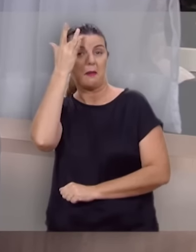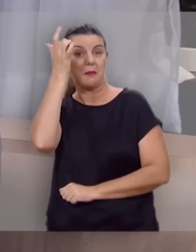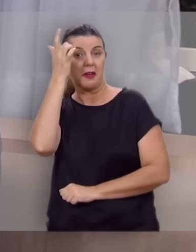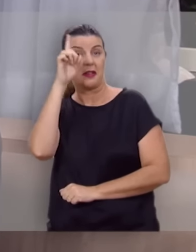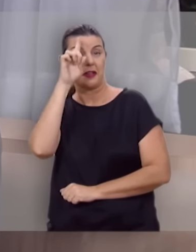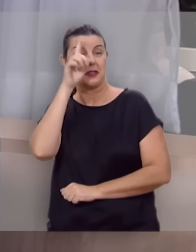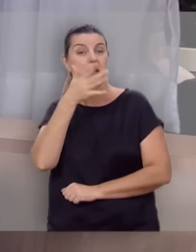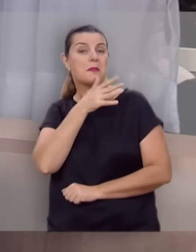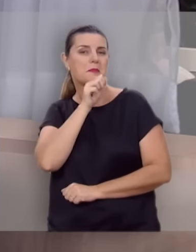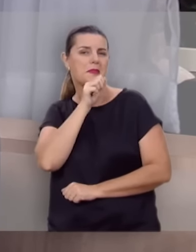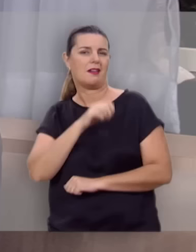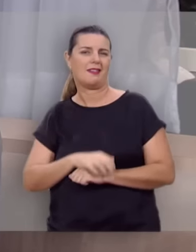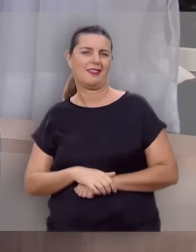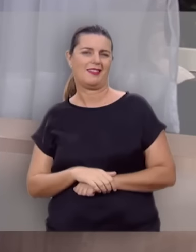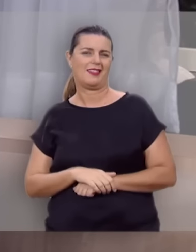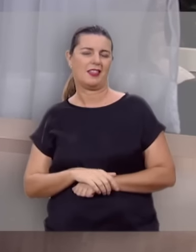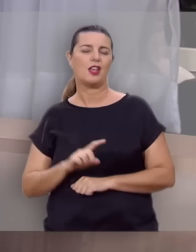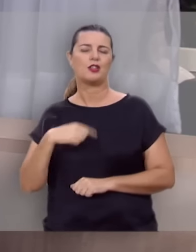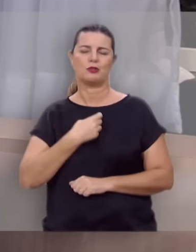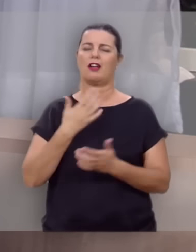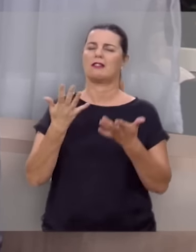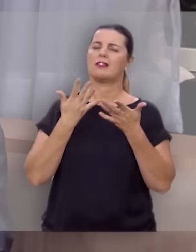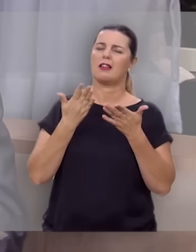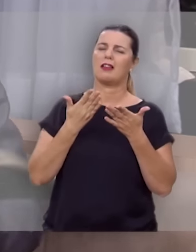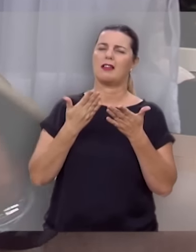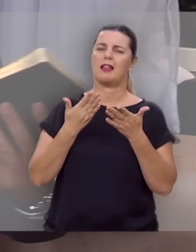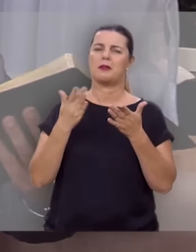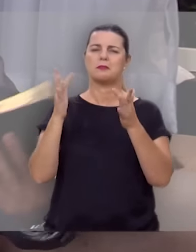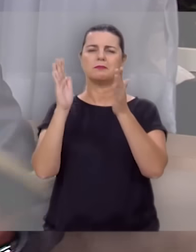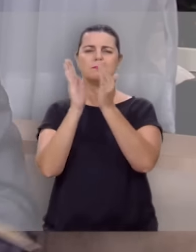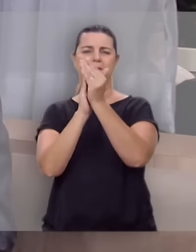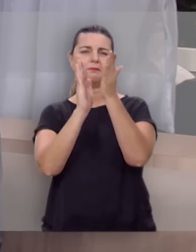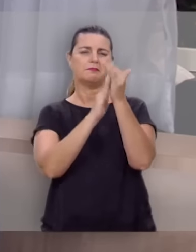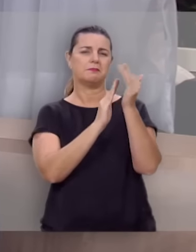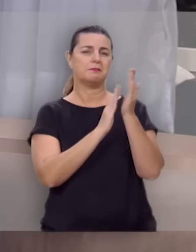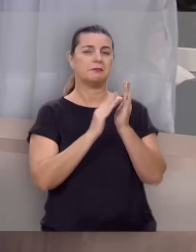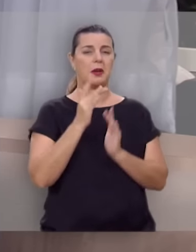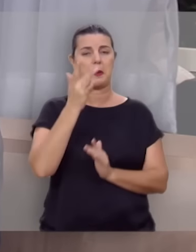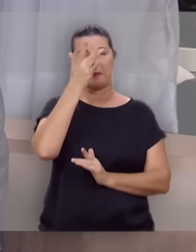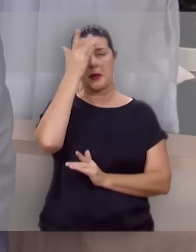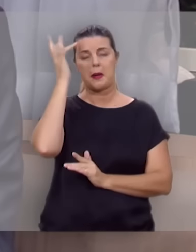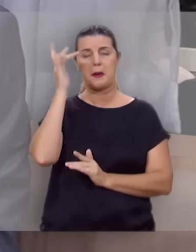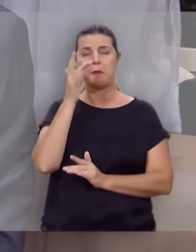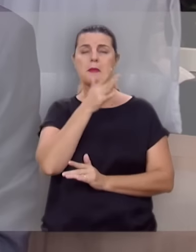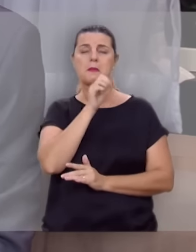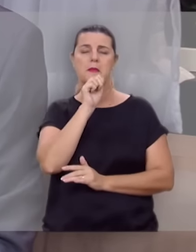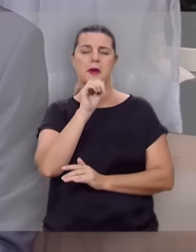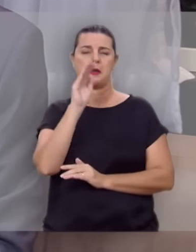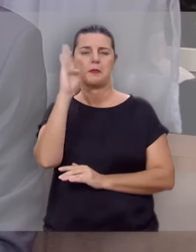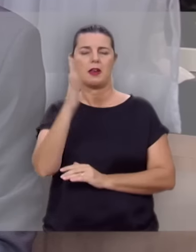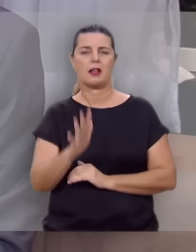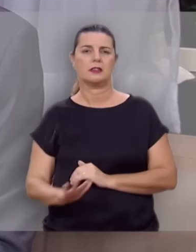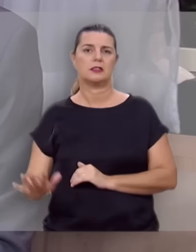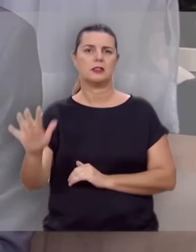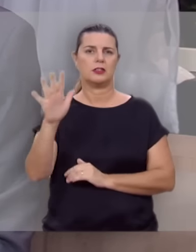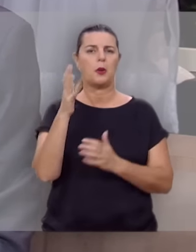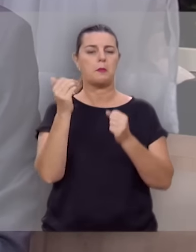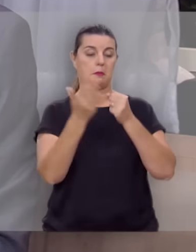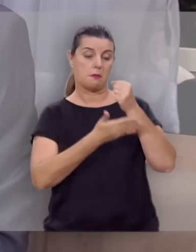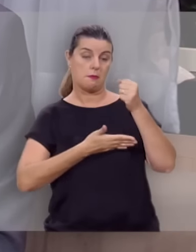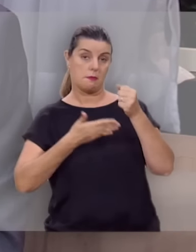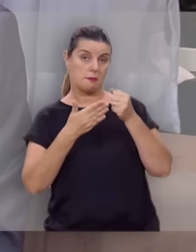amanhã é o dia das mães e nós queremos homenagear a todas as mães brasileiras.